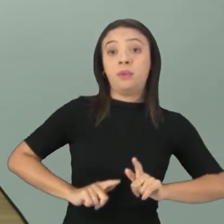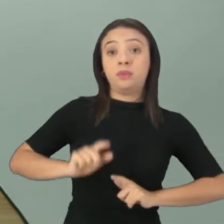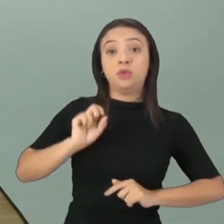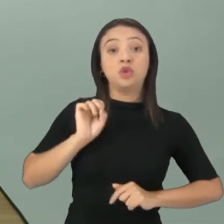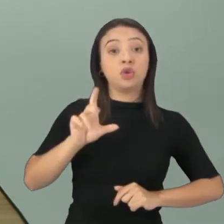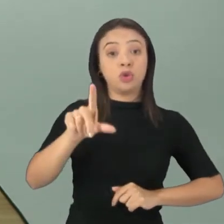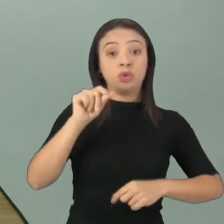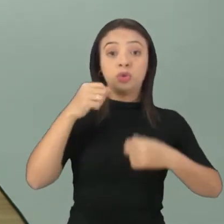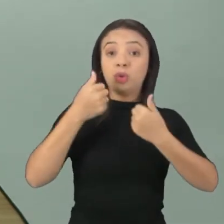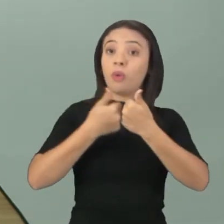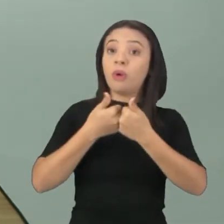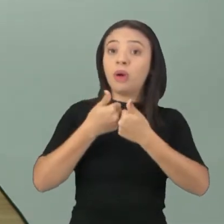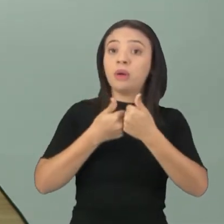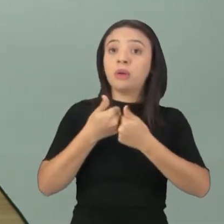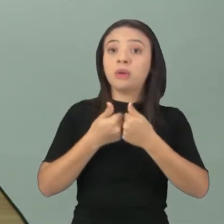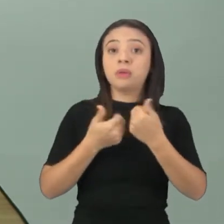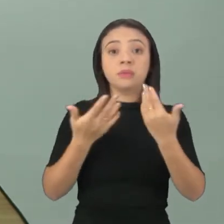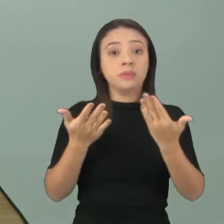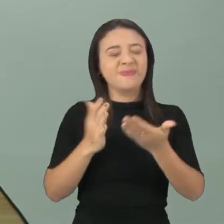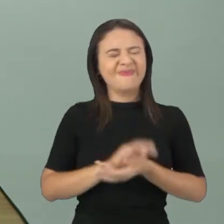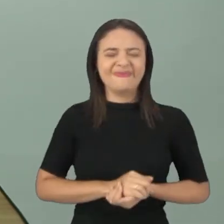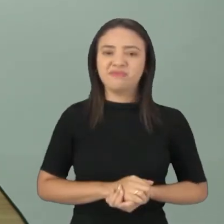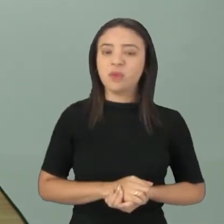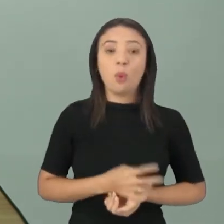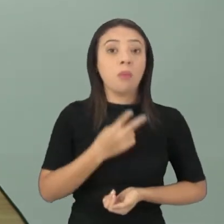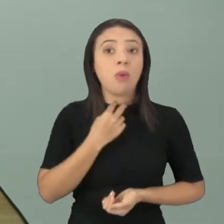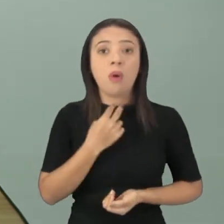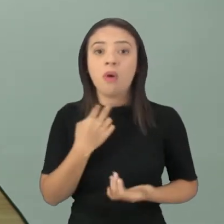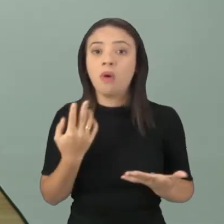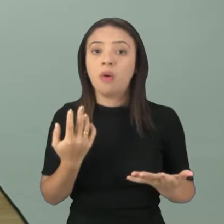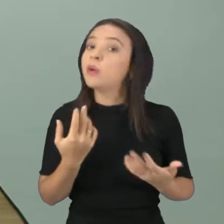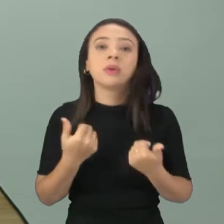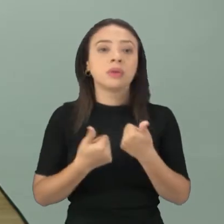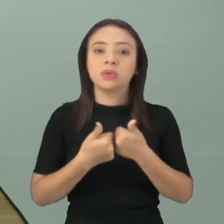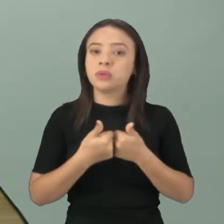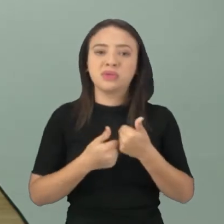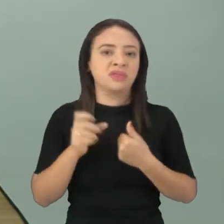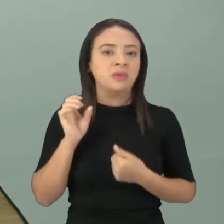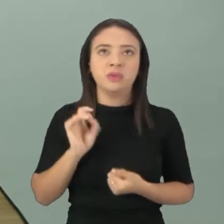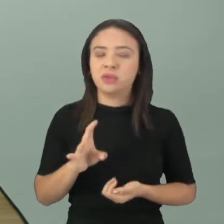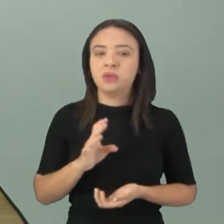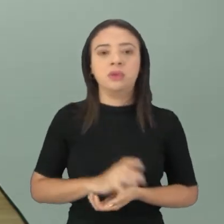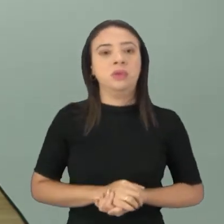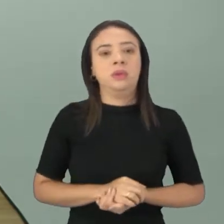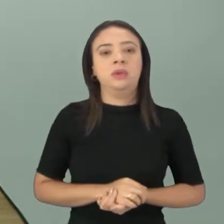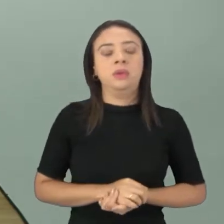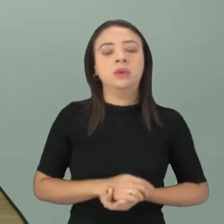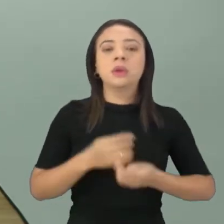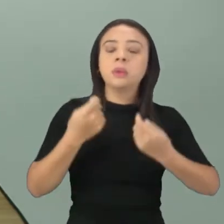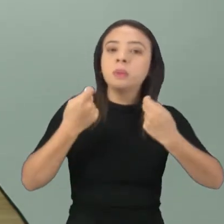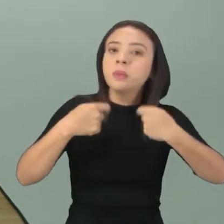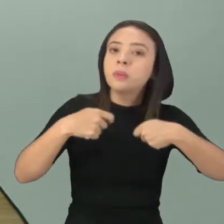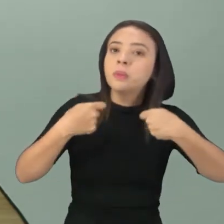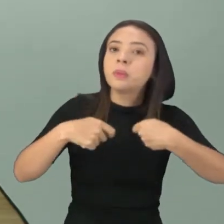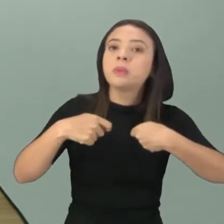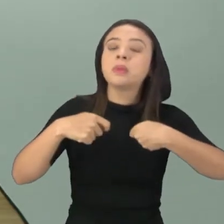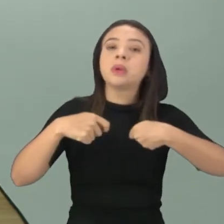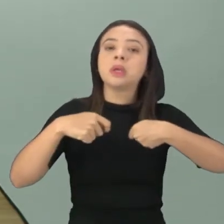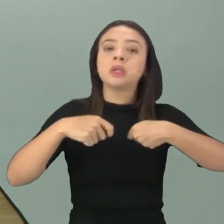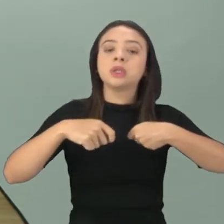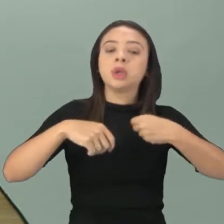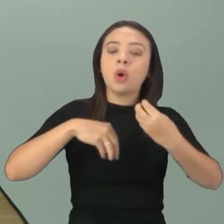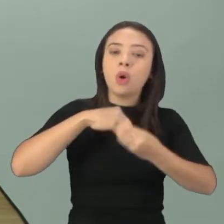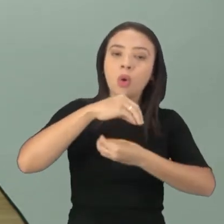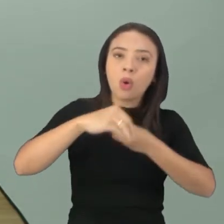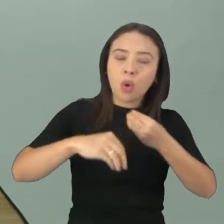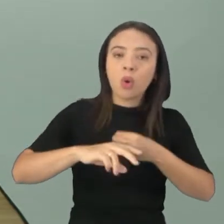arroz, né? Só o arroz também não vai sustentar por muito tempo. Tem que ter os acompanhamentos